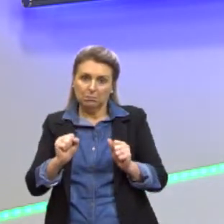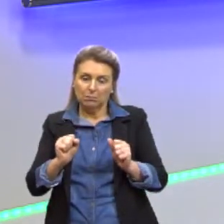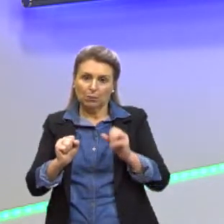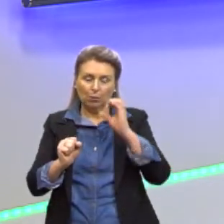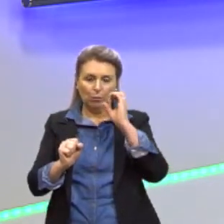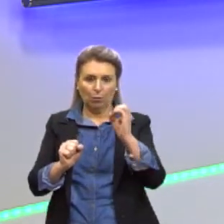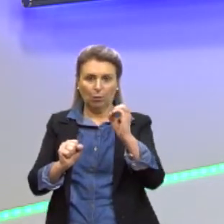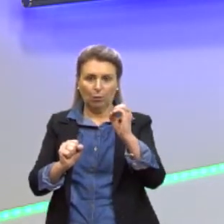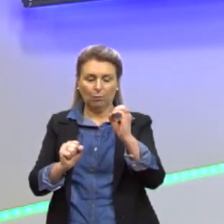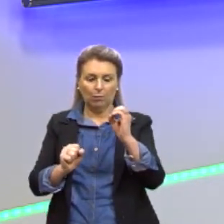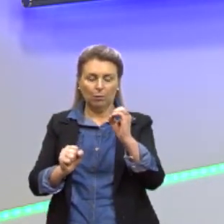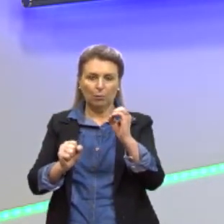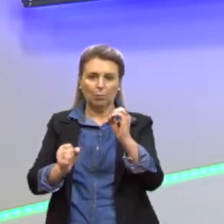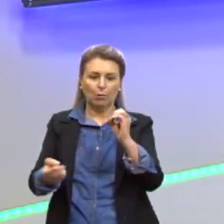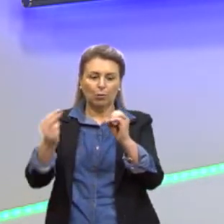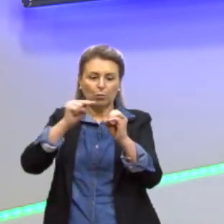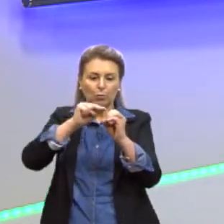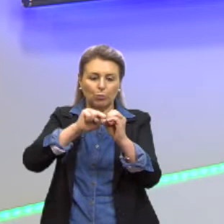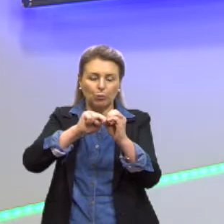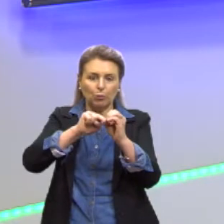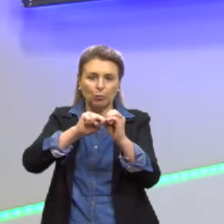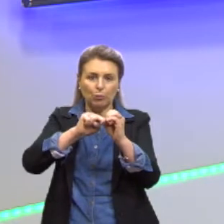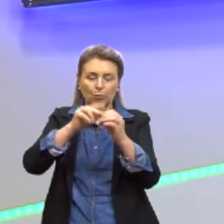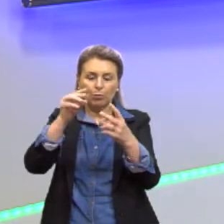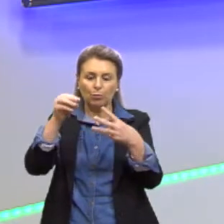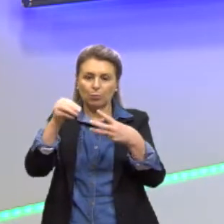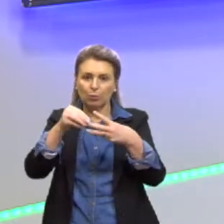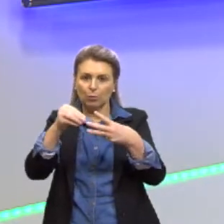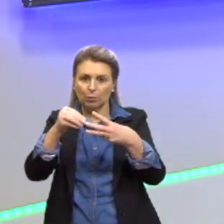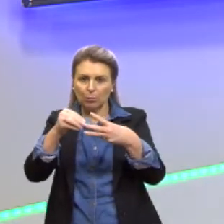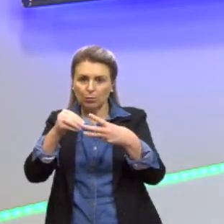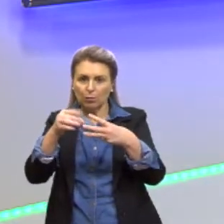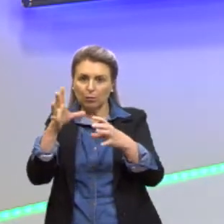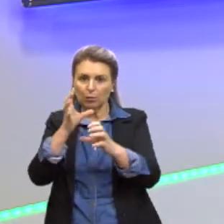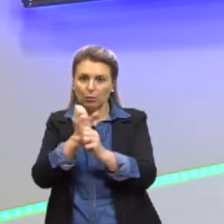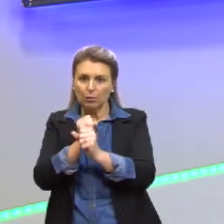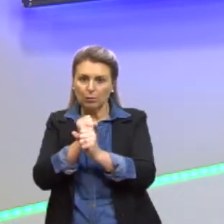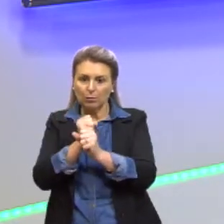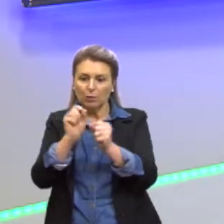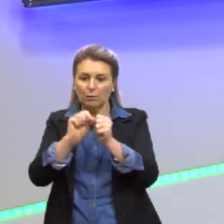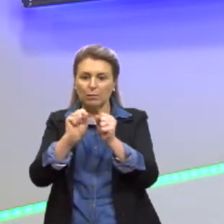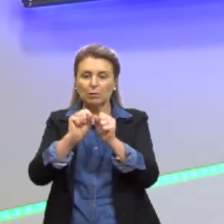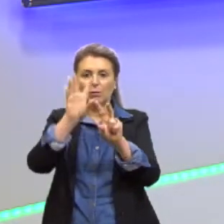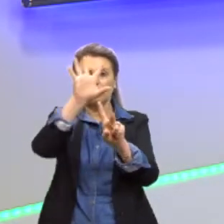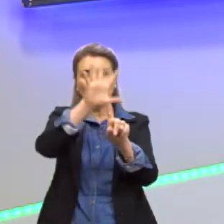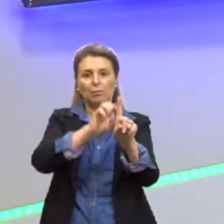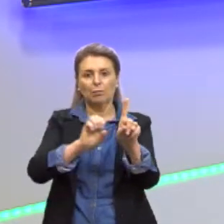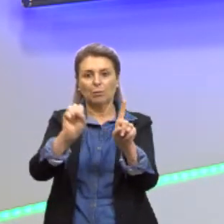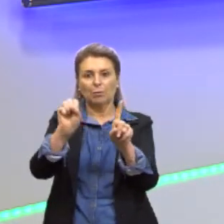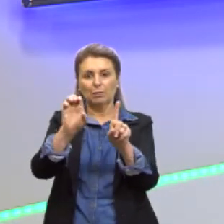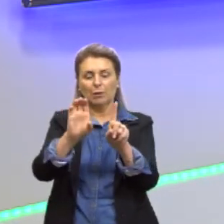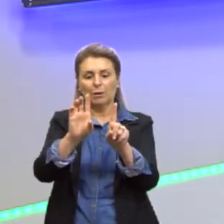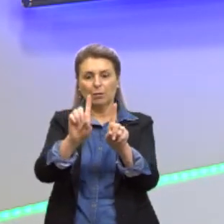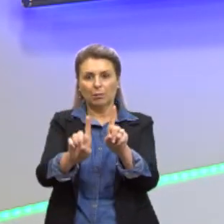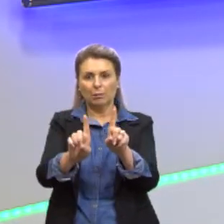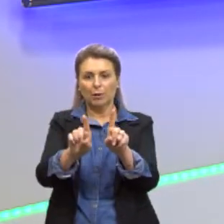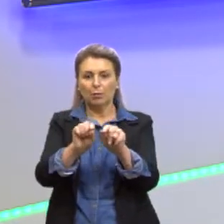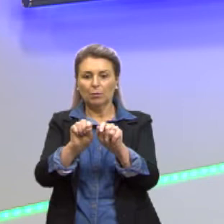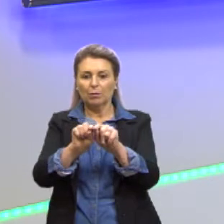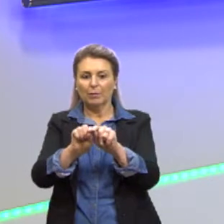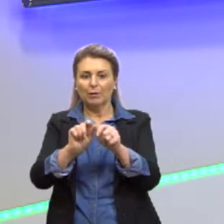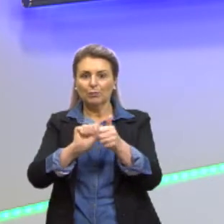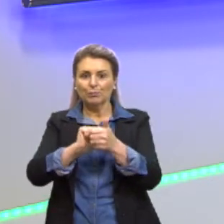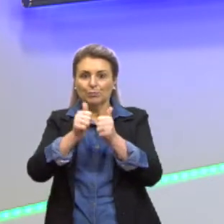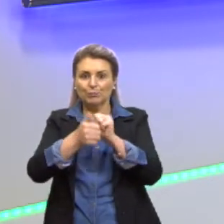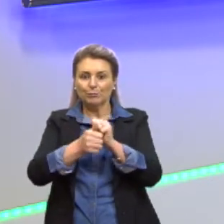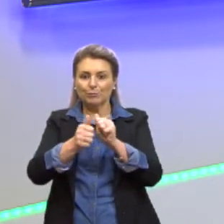meu, colocar o núcleo de uma célula somática a e fazer um clone meu? Ou um clone de um jogador de futebol excelente,